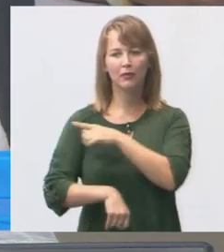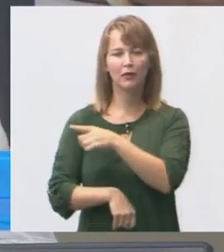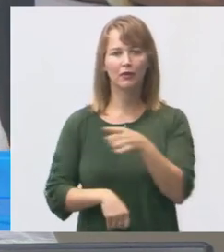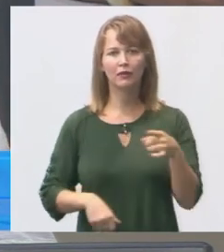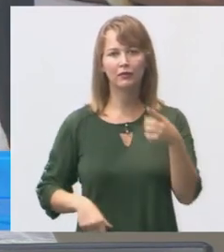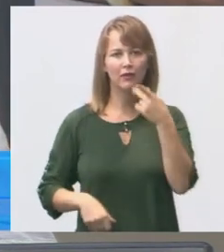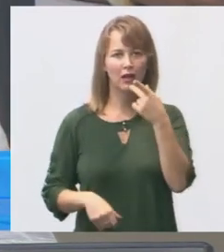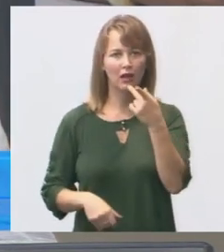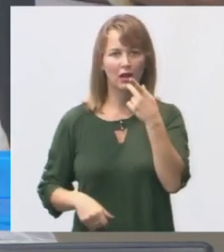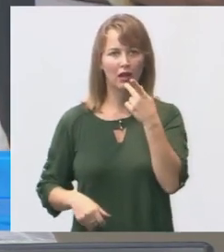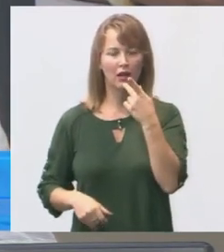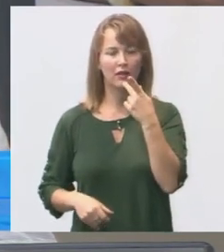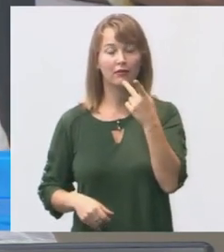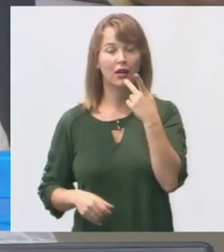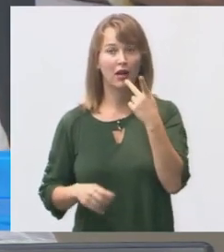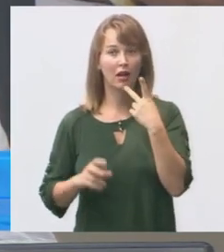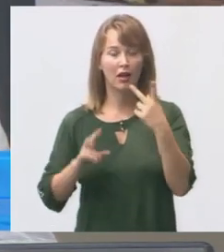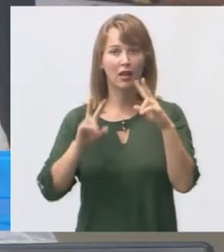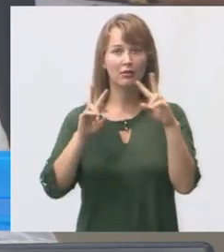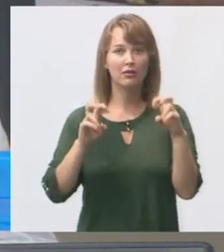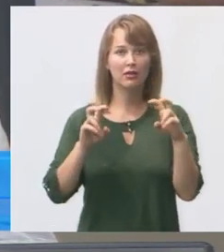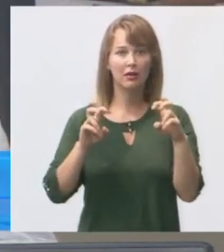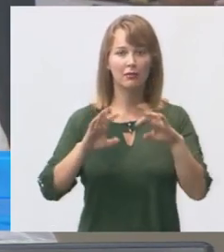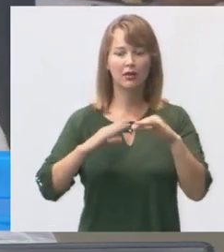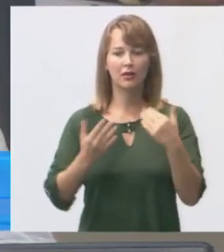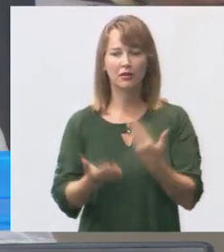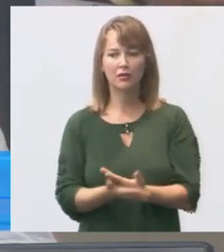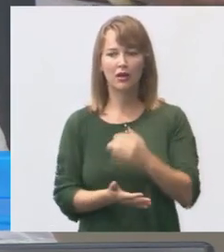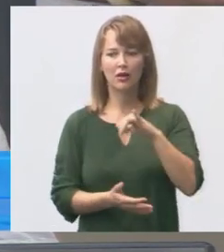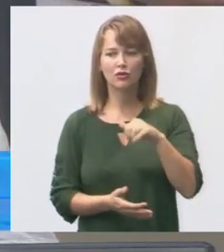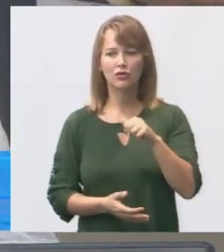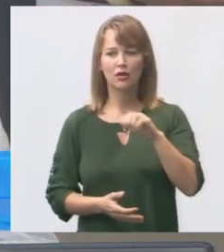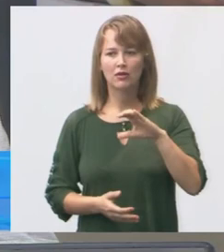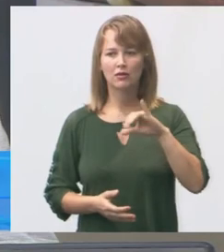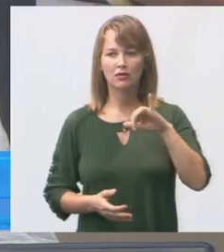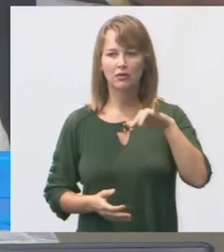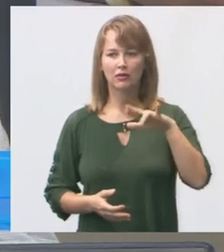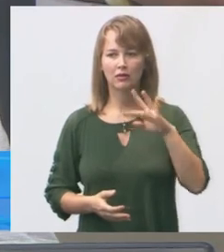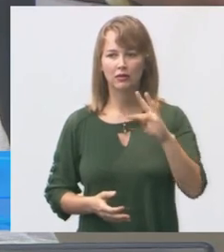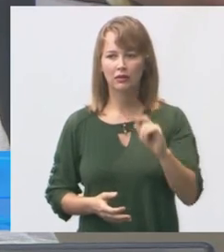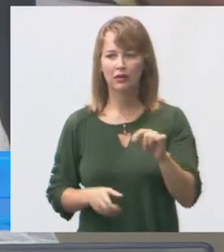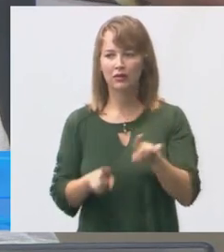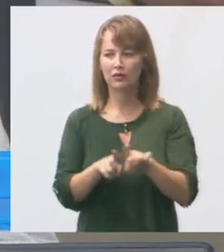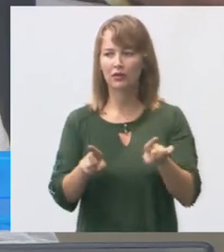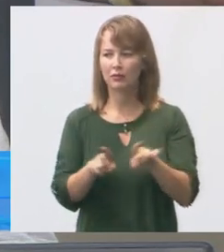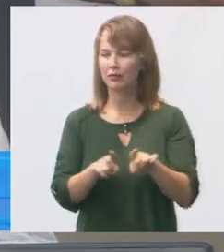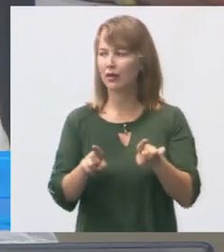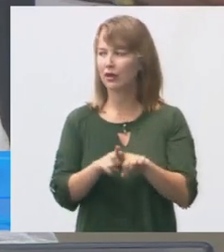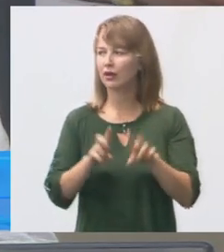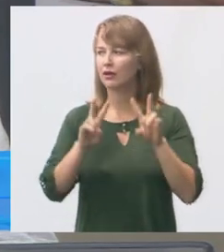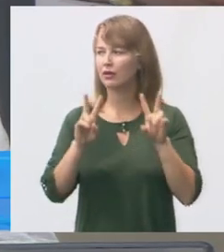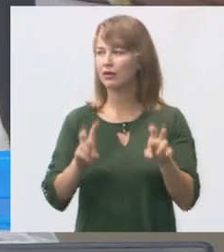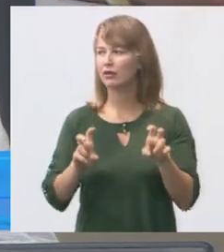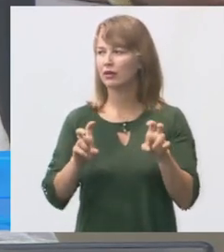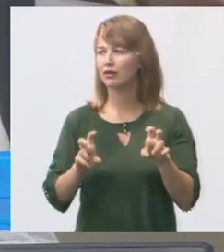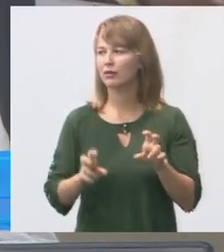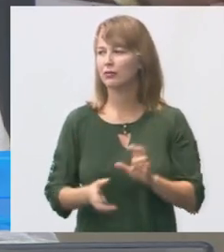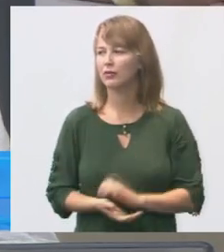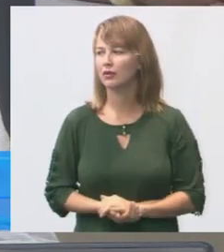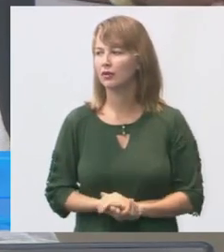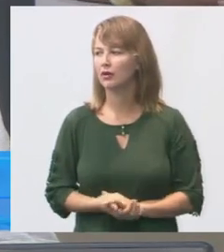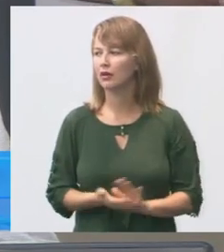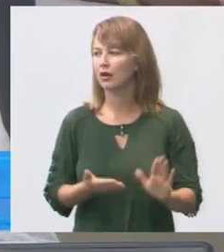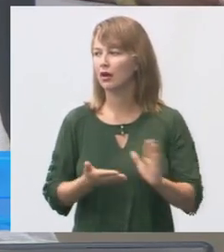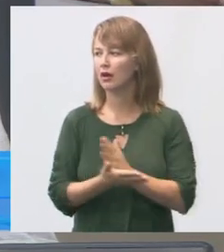falarem um pouco da situação da escola Jacinta e também da questão de alguns